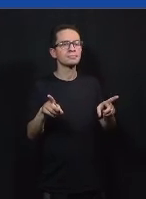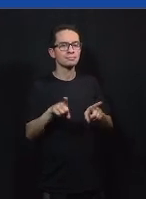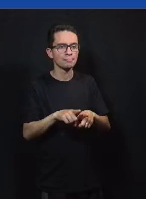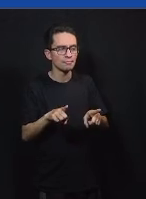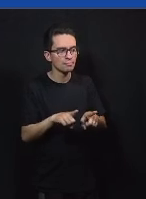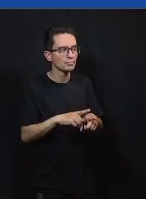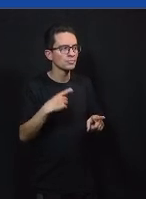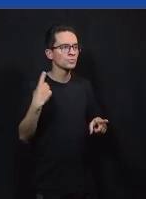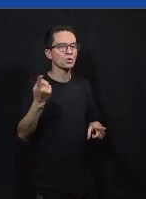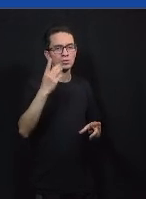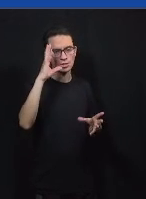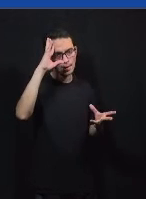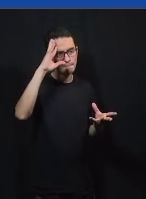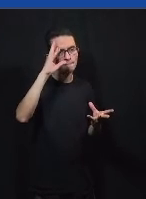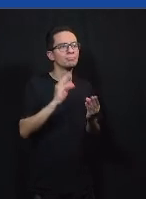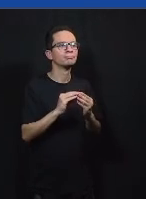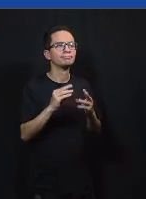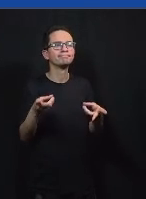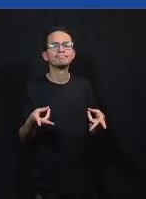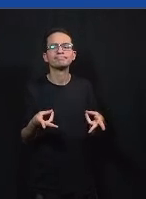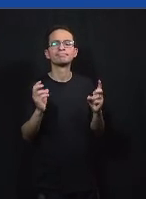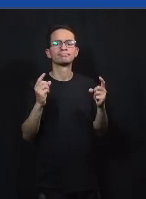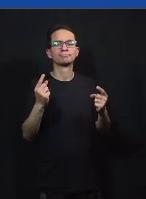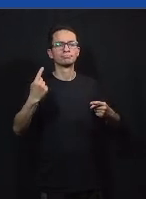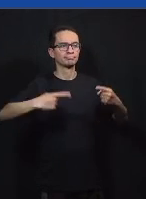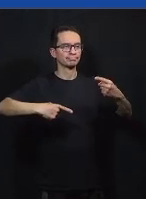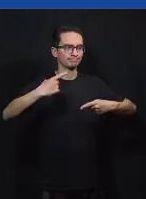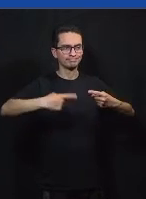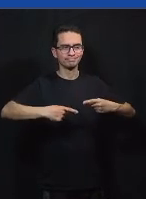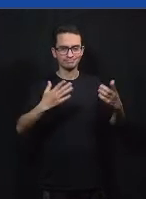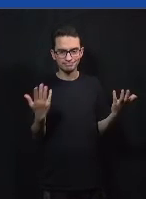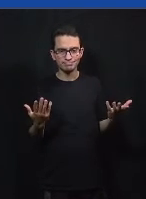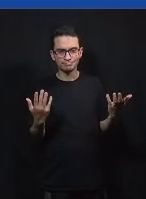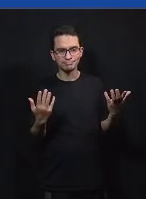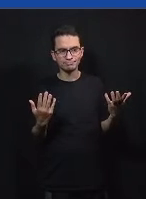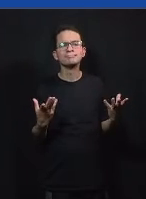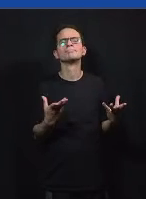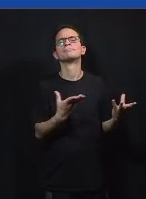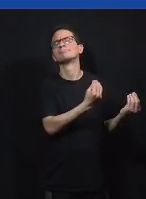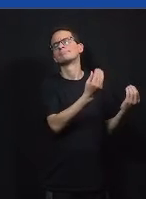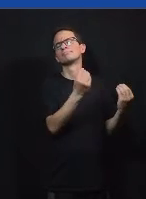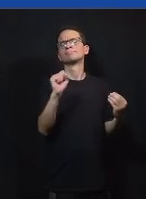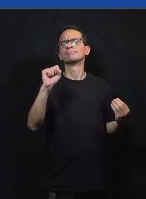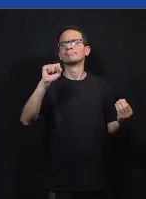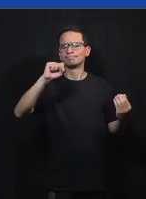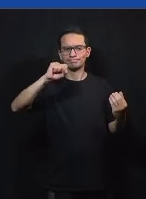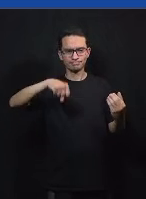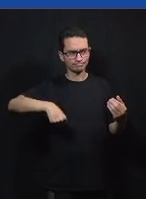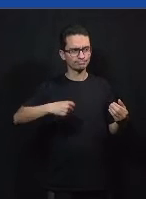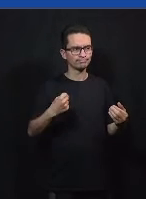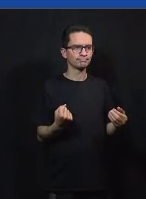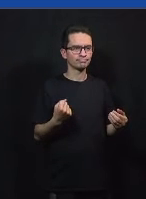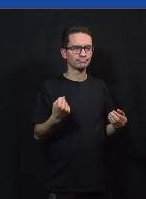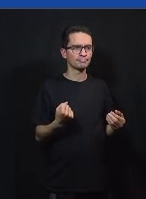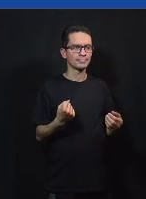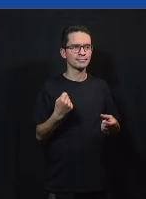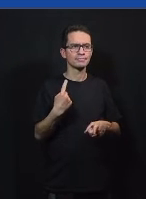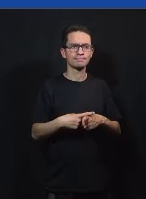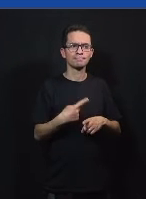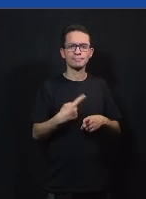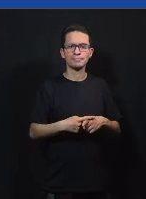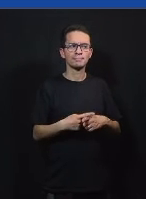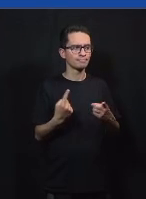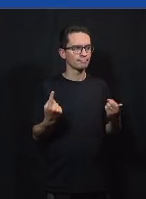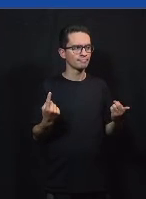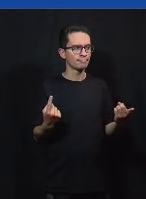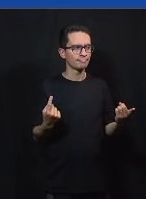processo de engajamento físico ele tem vários fatores ele tem várias variáveis que